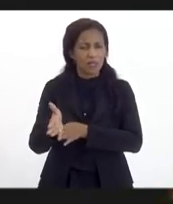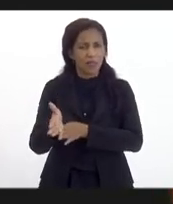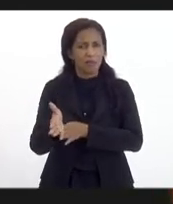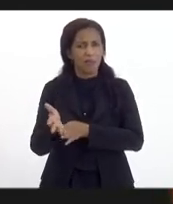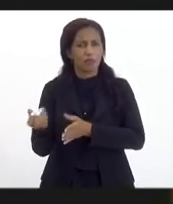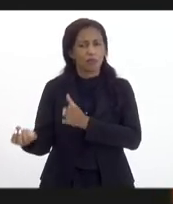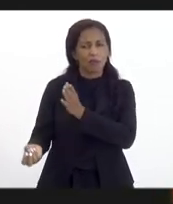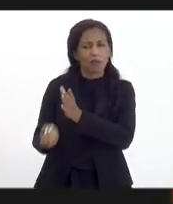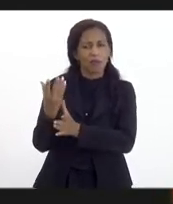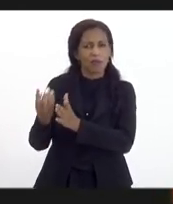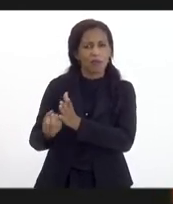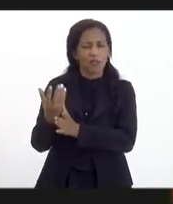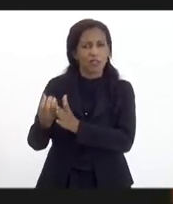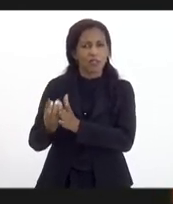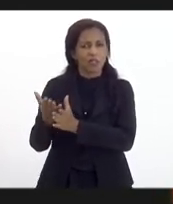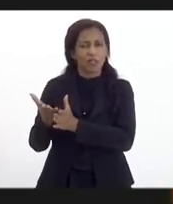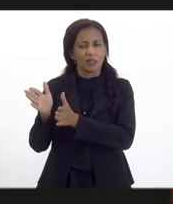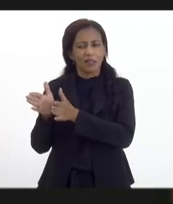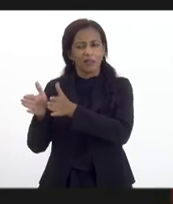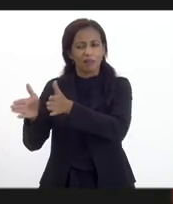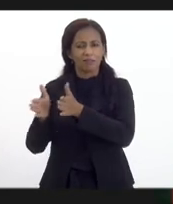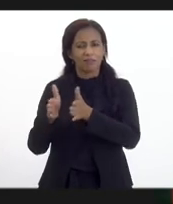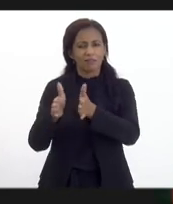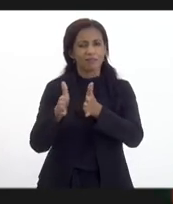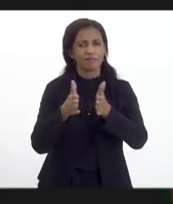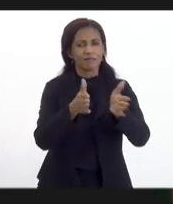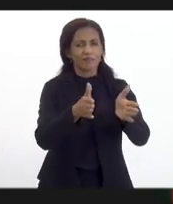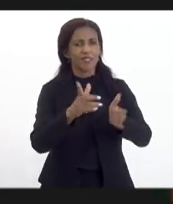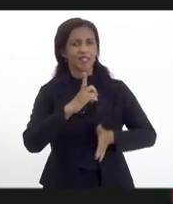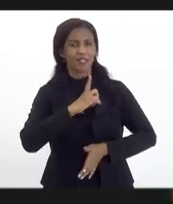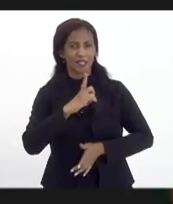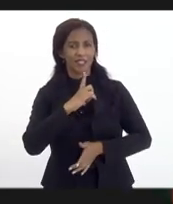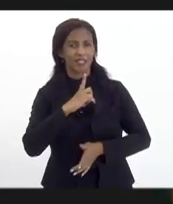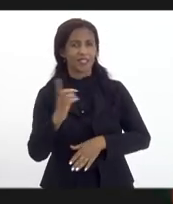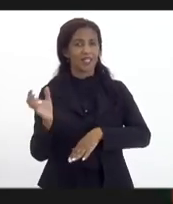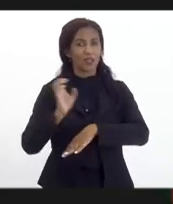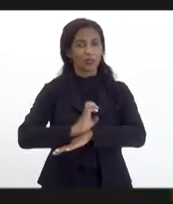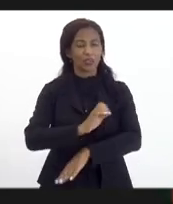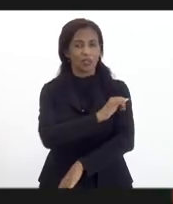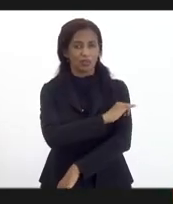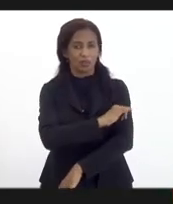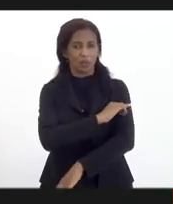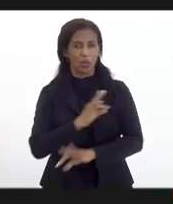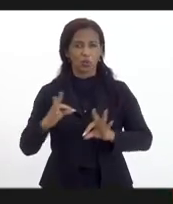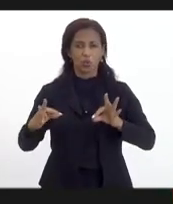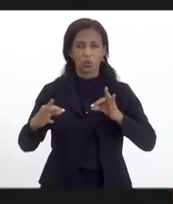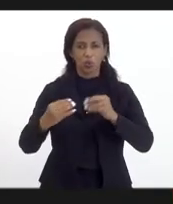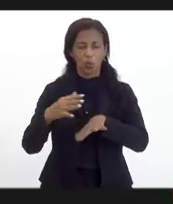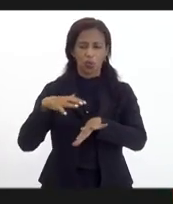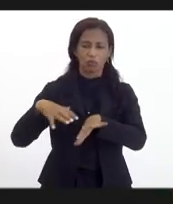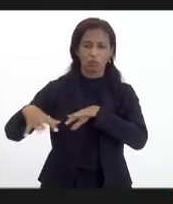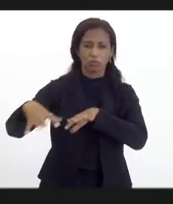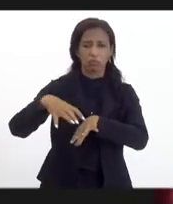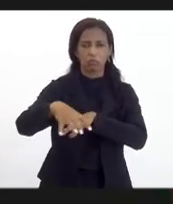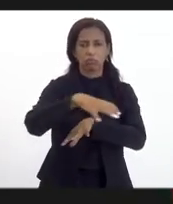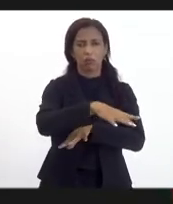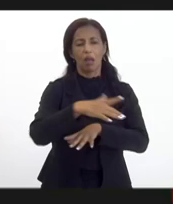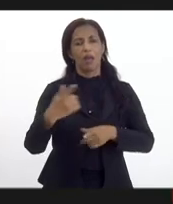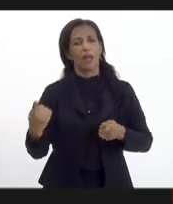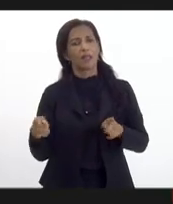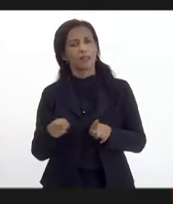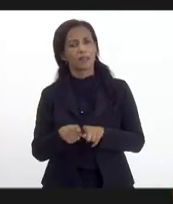investimento dadas particularidades e singularidades que tem o Estado do Rio de Janeiro, todas as suas regiões, assim como a região